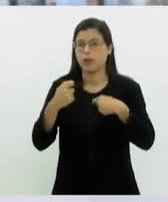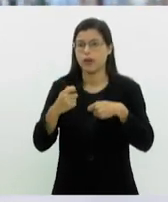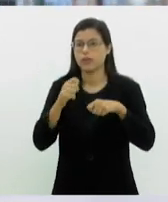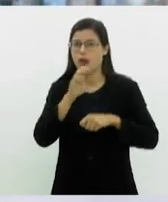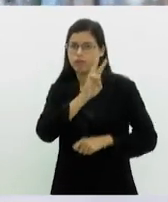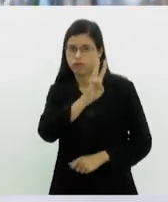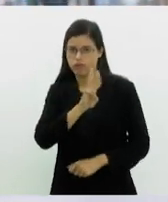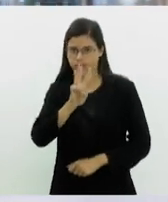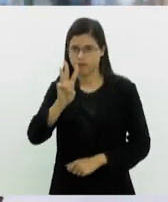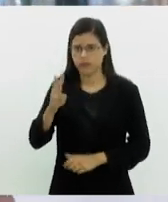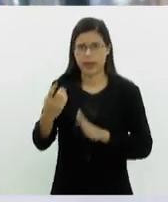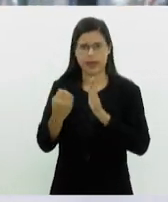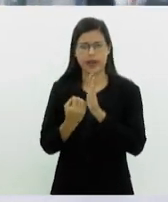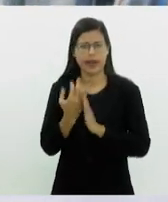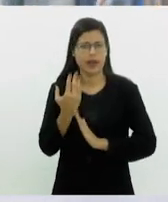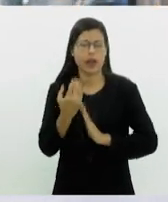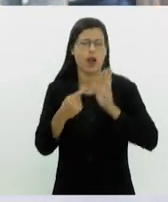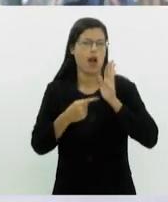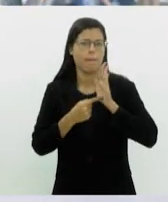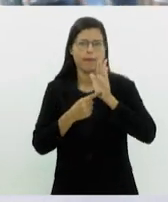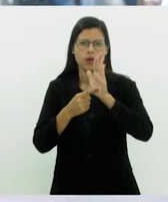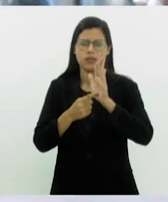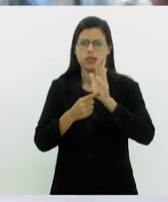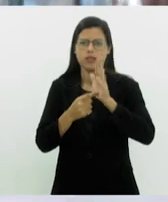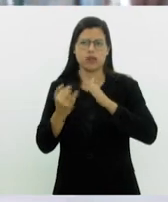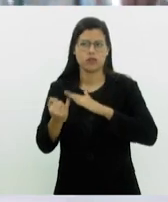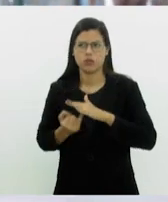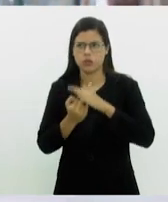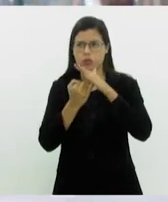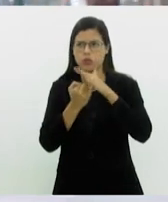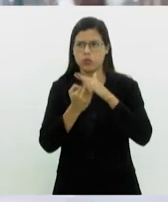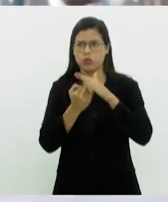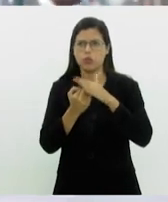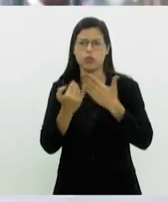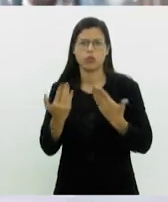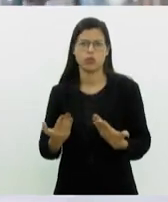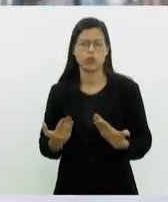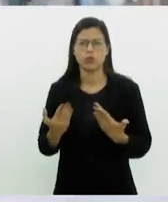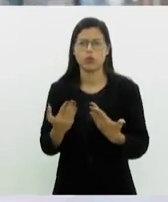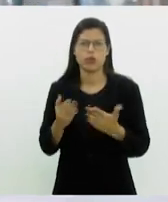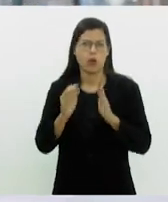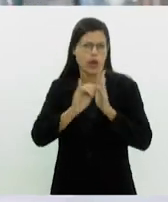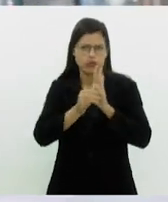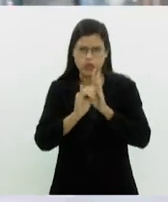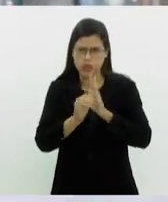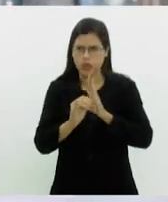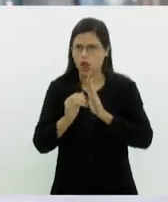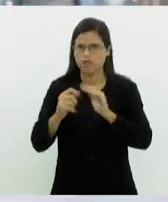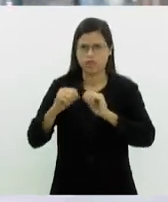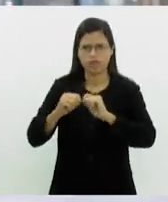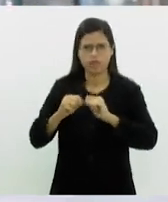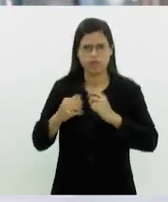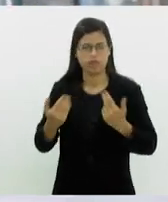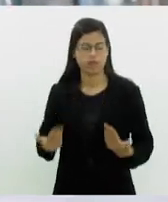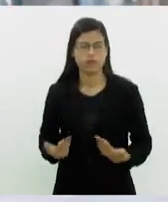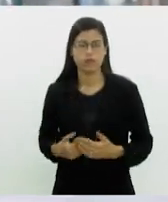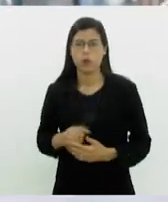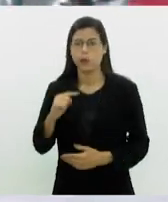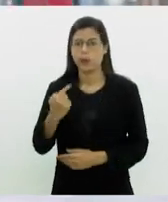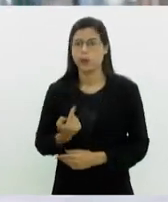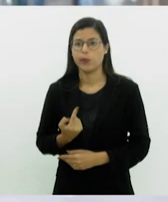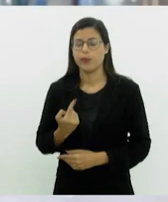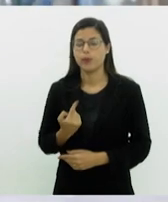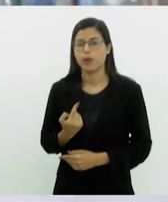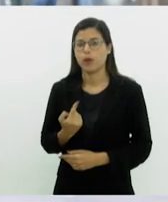Um site para poder apresentar a ONG e, enfim, submeter editais, enfim. A gente entende que,